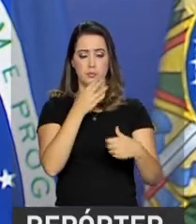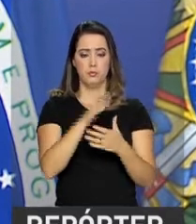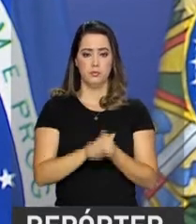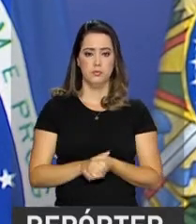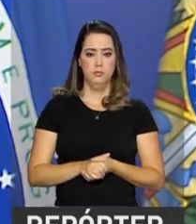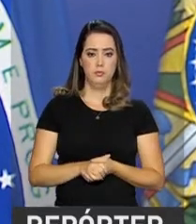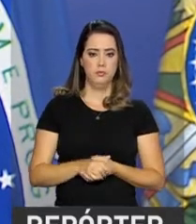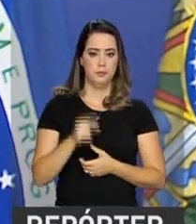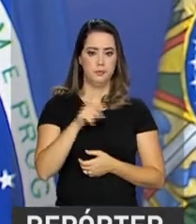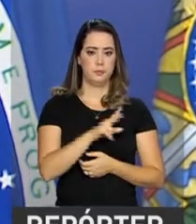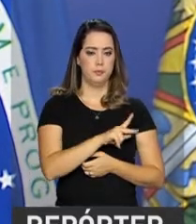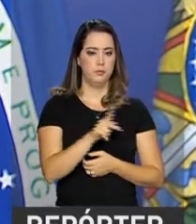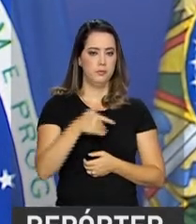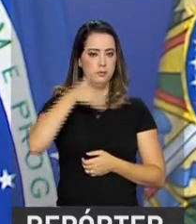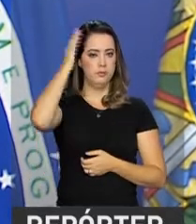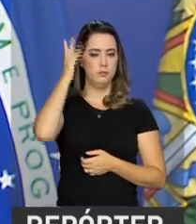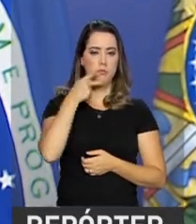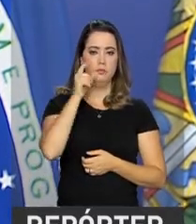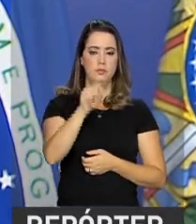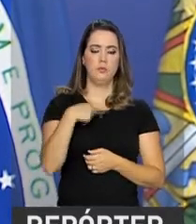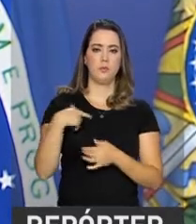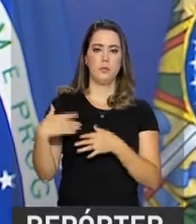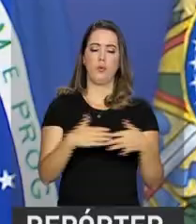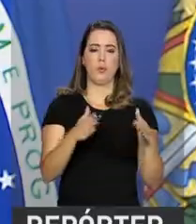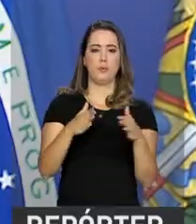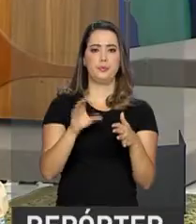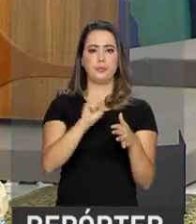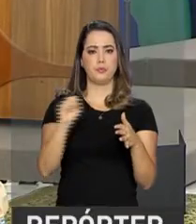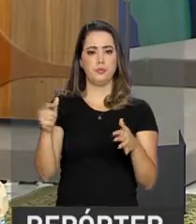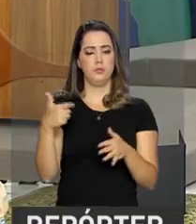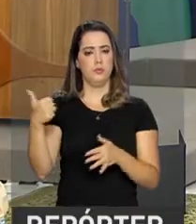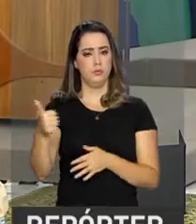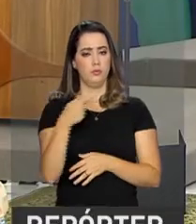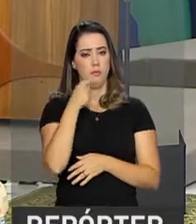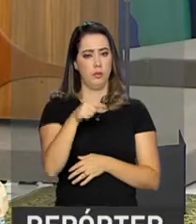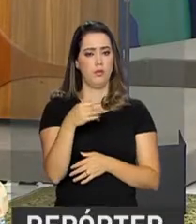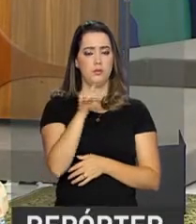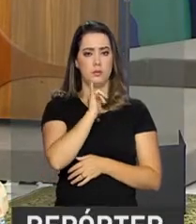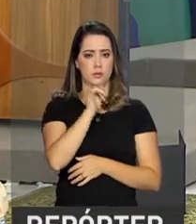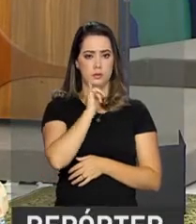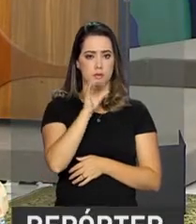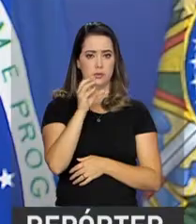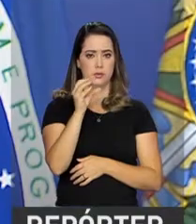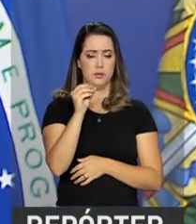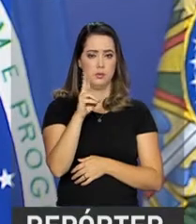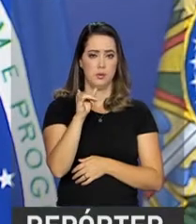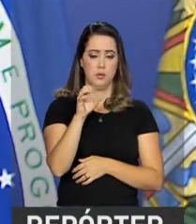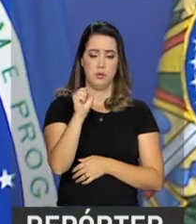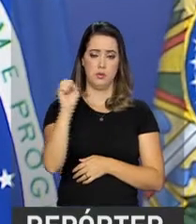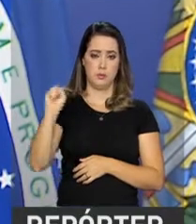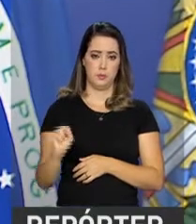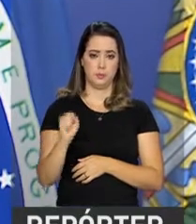Michel Temer disse que o programa ajuda a colocar o Brasil no século XXI e citou o exemplo da Coreia do Sul. Todos,